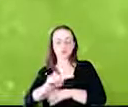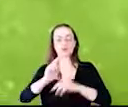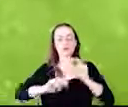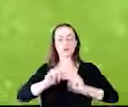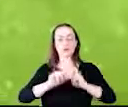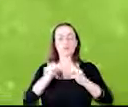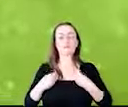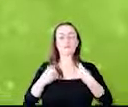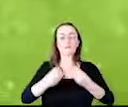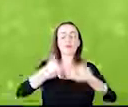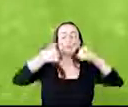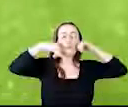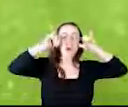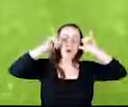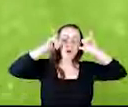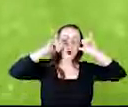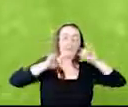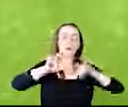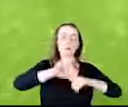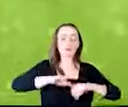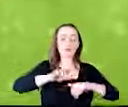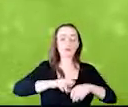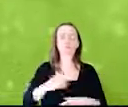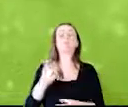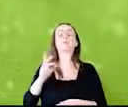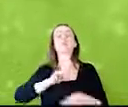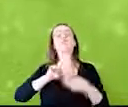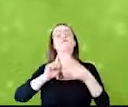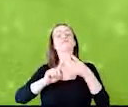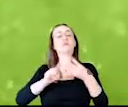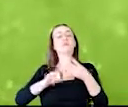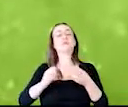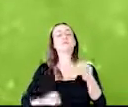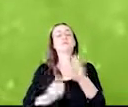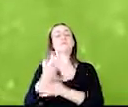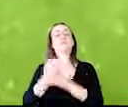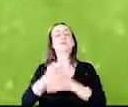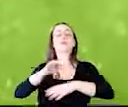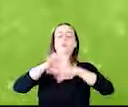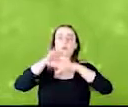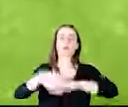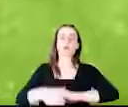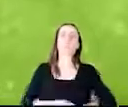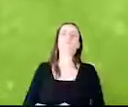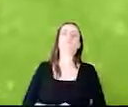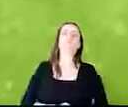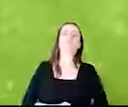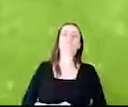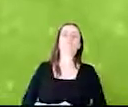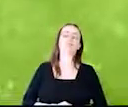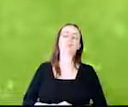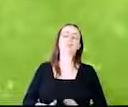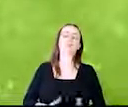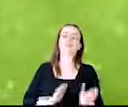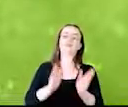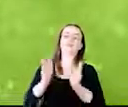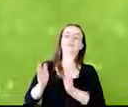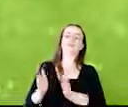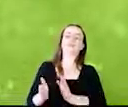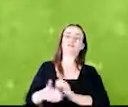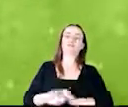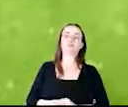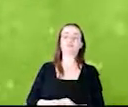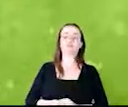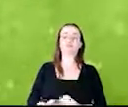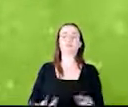safrinha. Então, nós temos uma terceira safra de produção de carnes. E depois, agora, quando chega